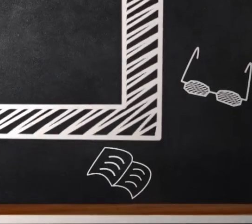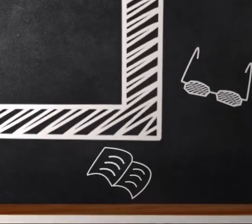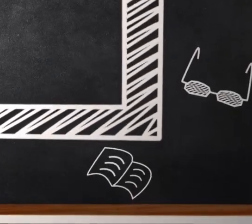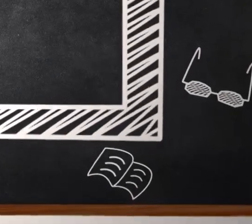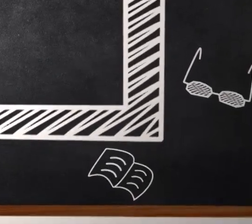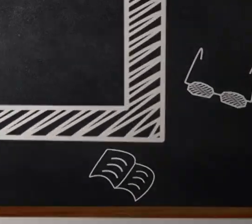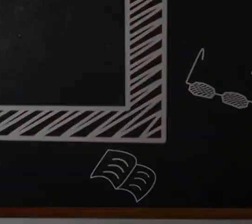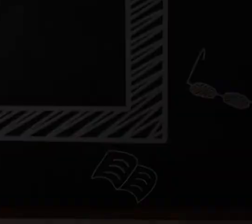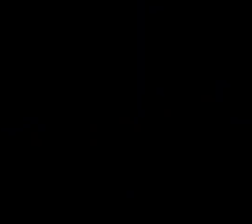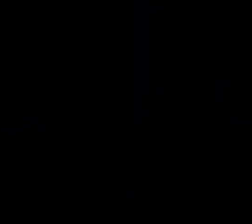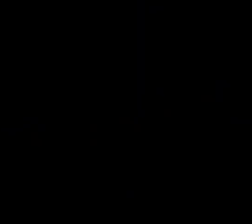Tchau Tchau